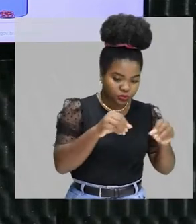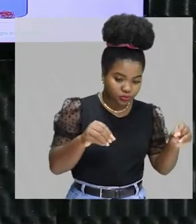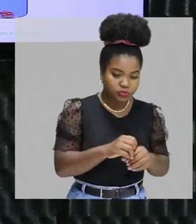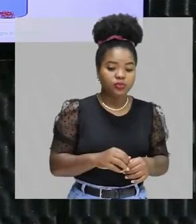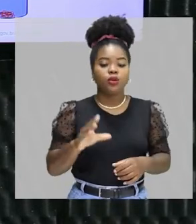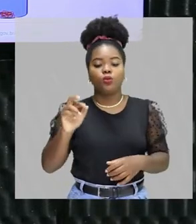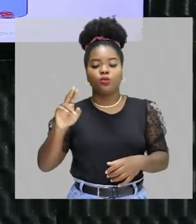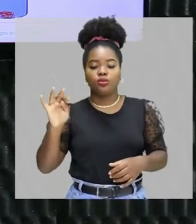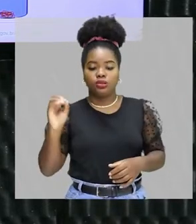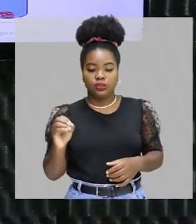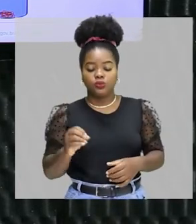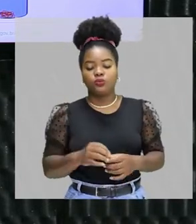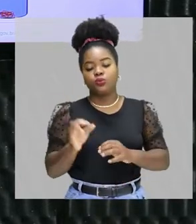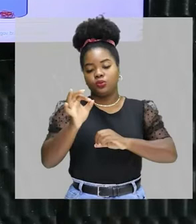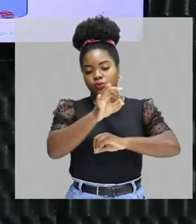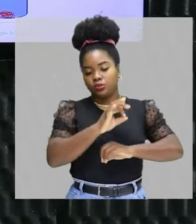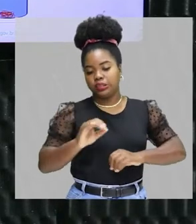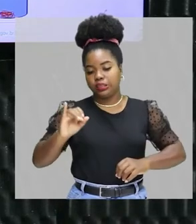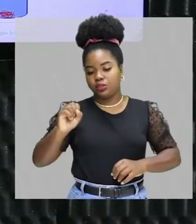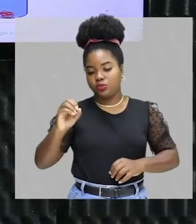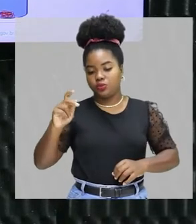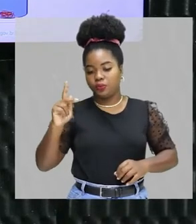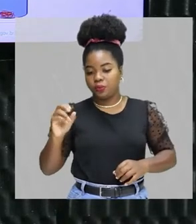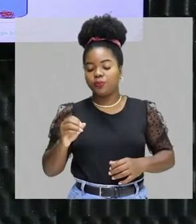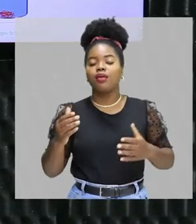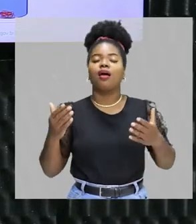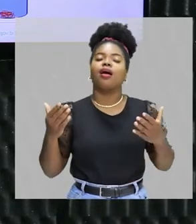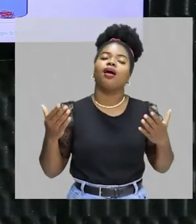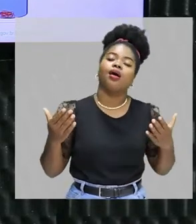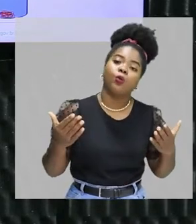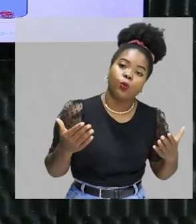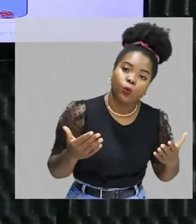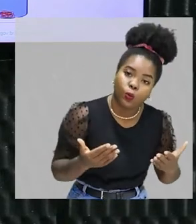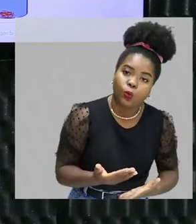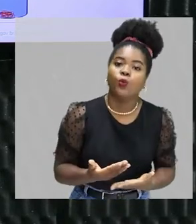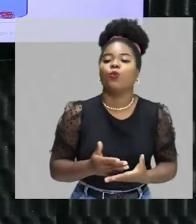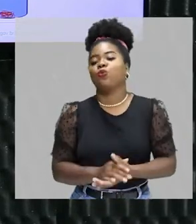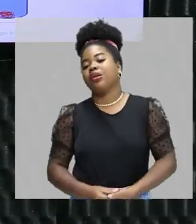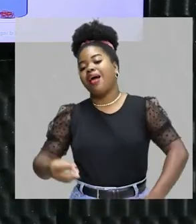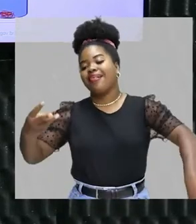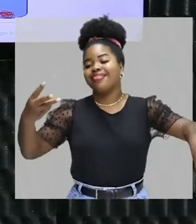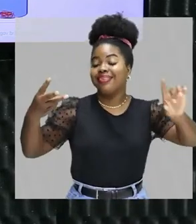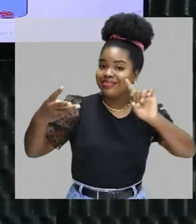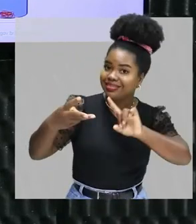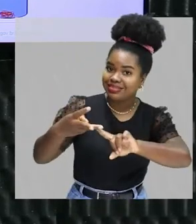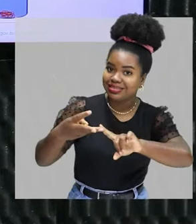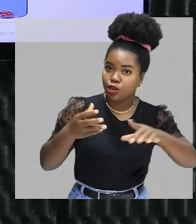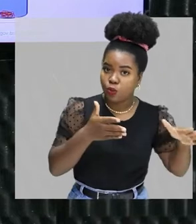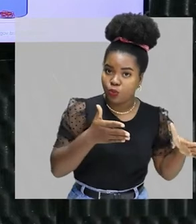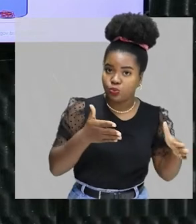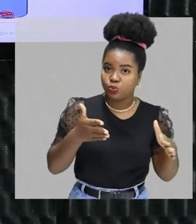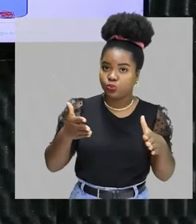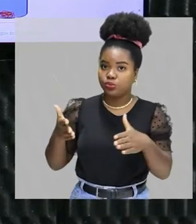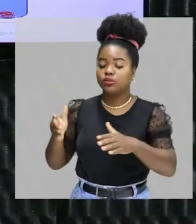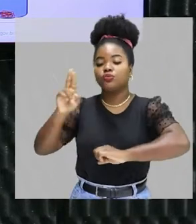sódio e as bolinhas de isopor. Agora, nesse momento, etapa 3, a gente vai